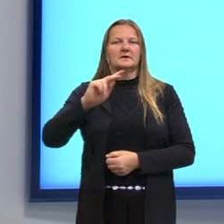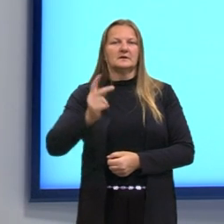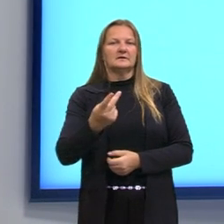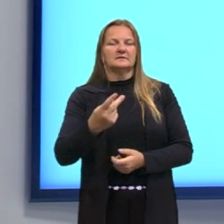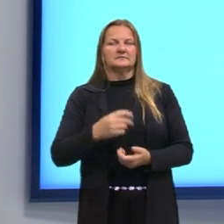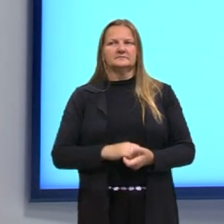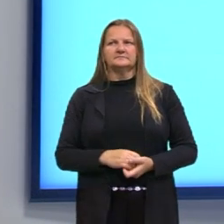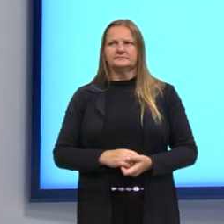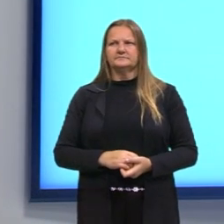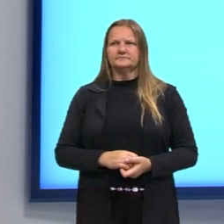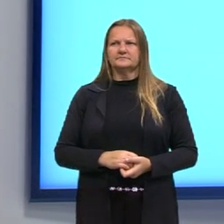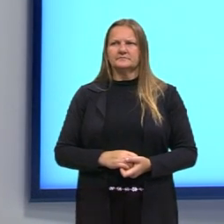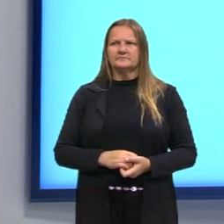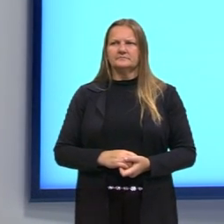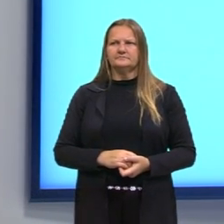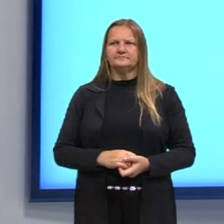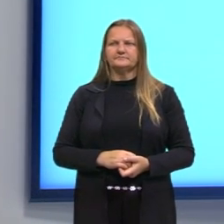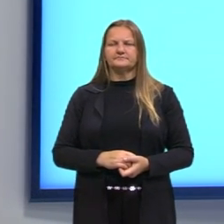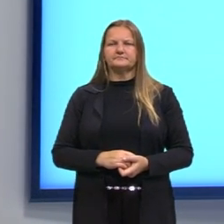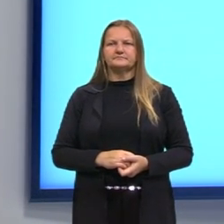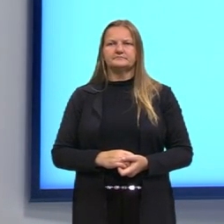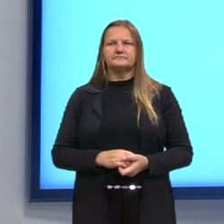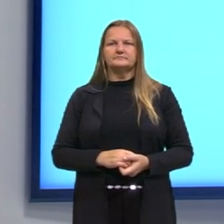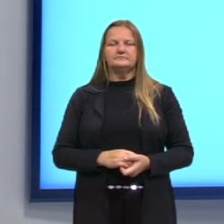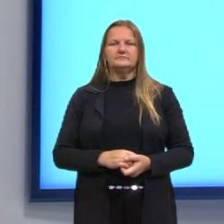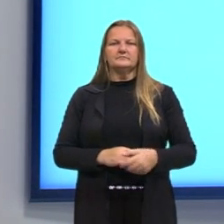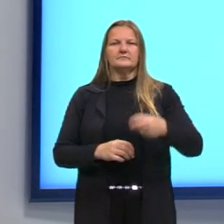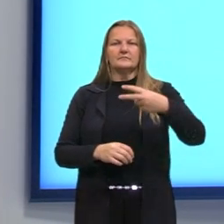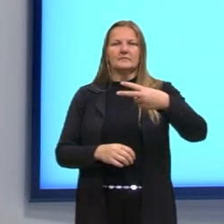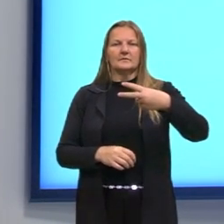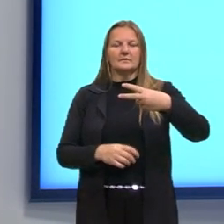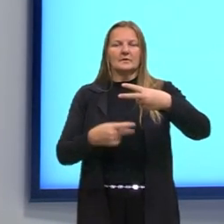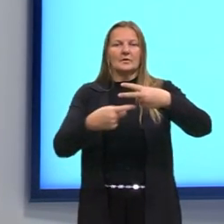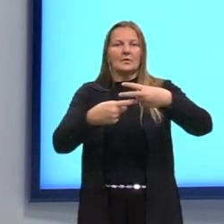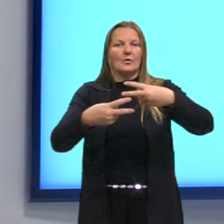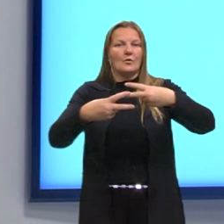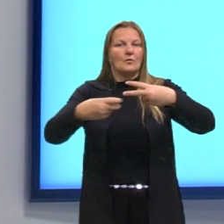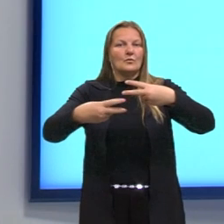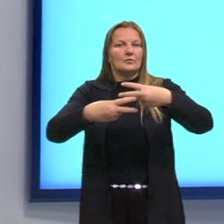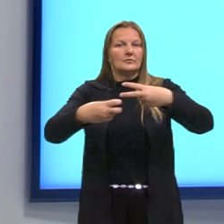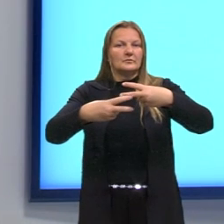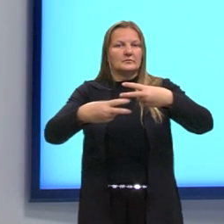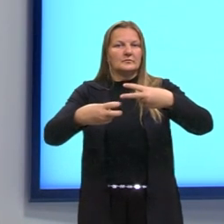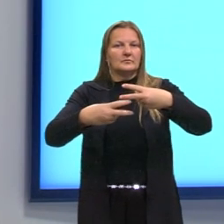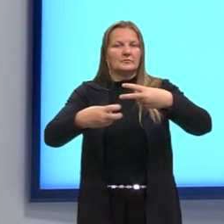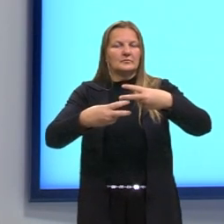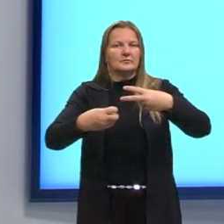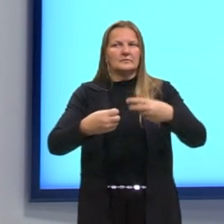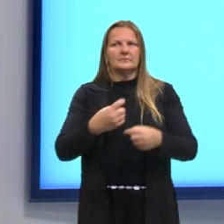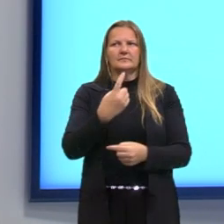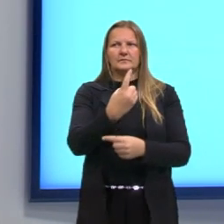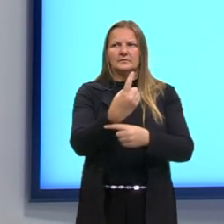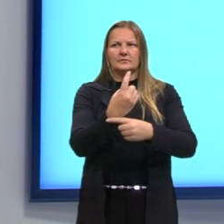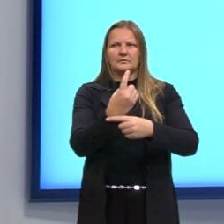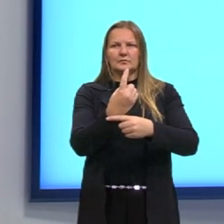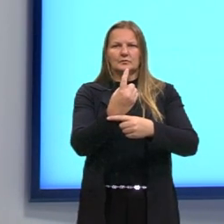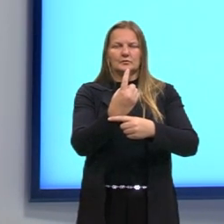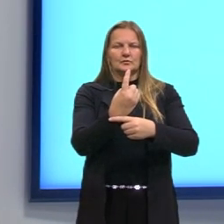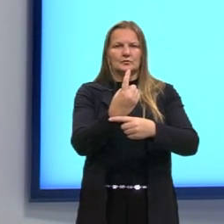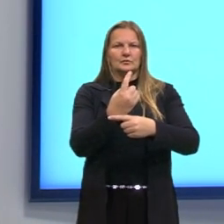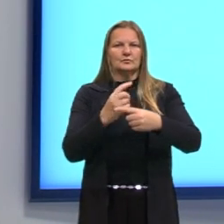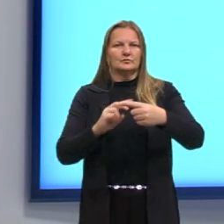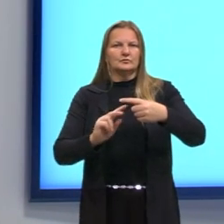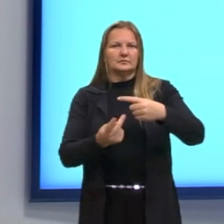lá. Nós temos um intervalo, mas o pH é o logaritmo de 1 sobre H na base